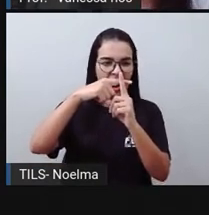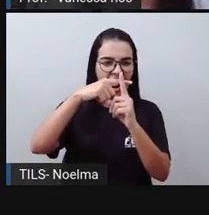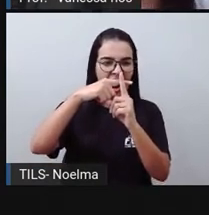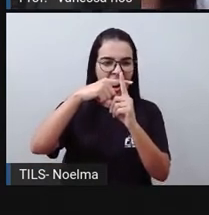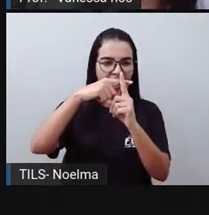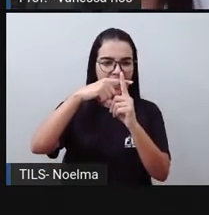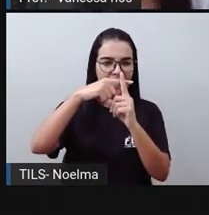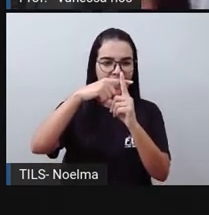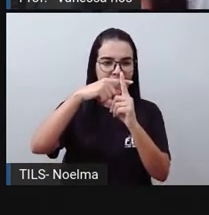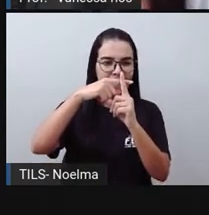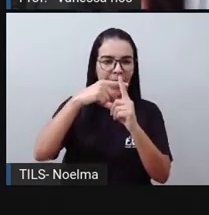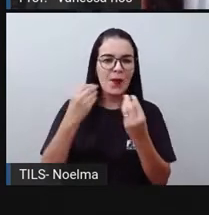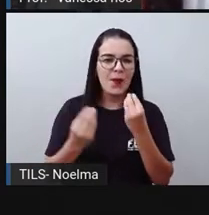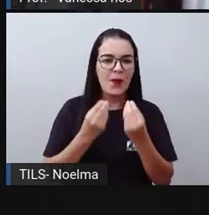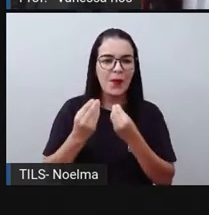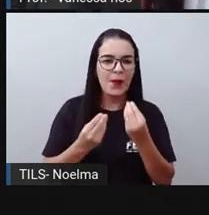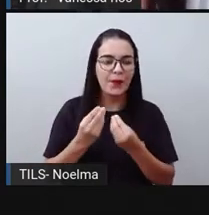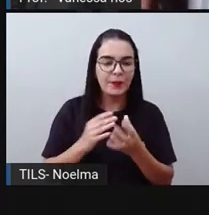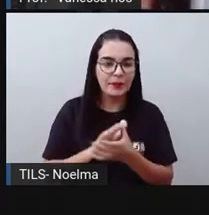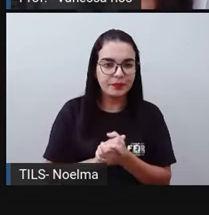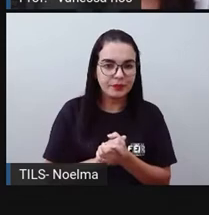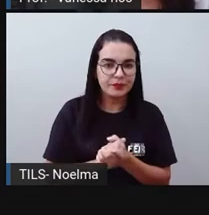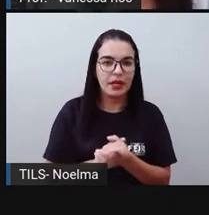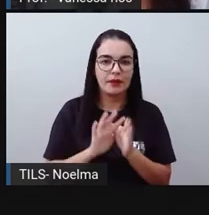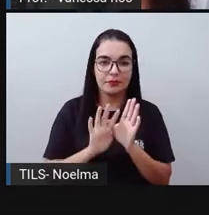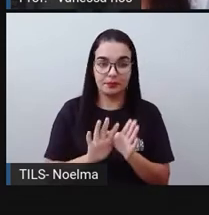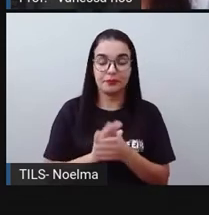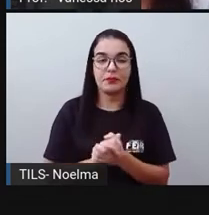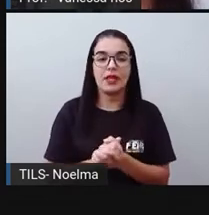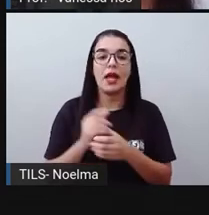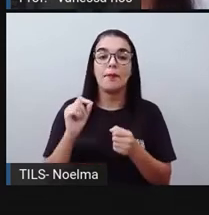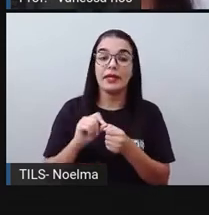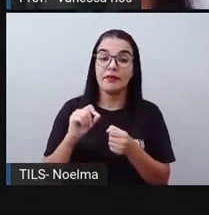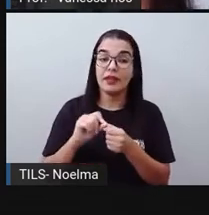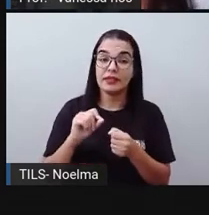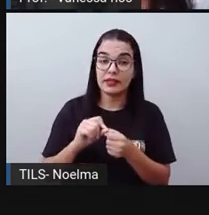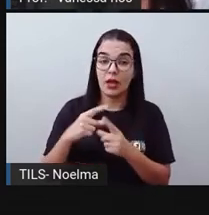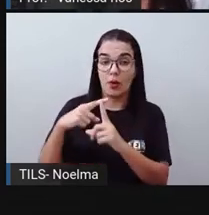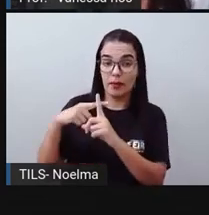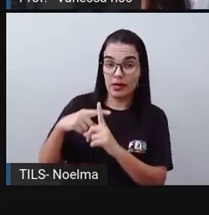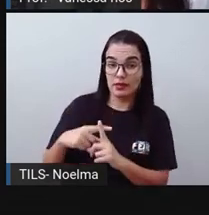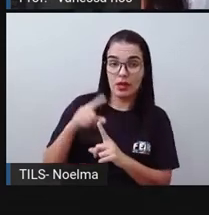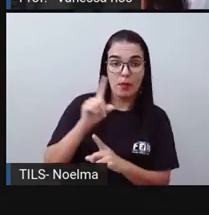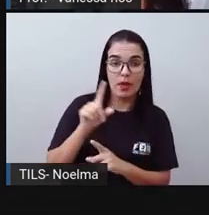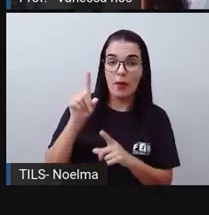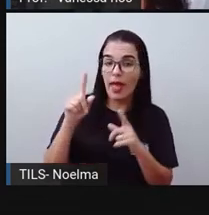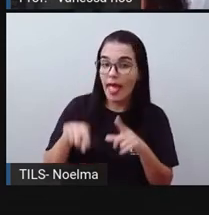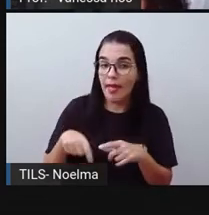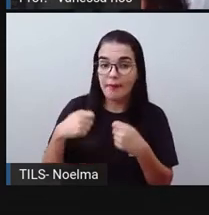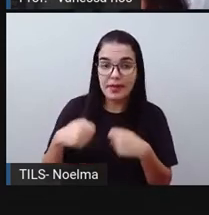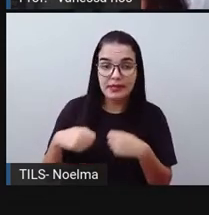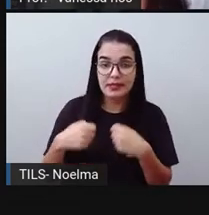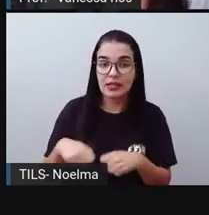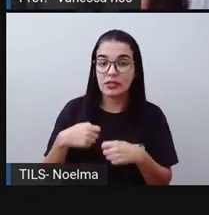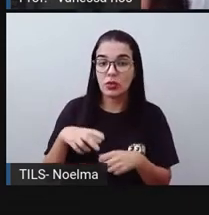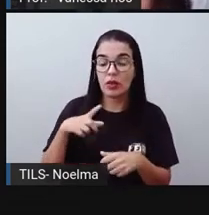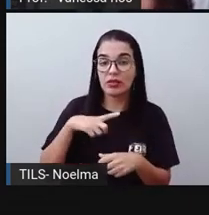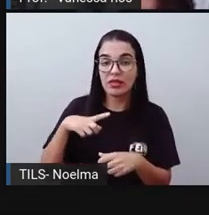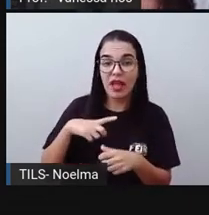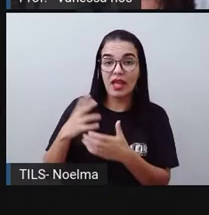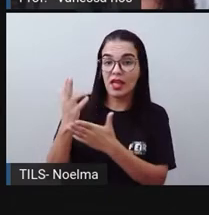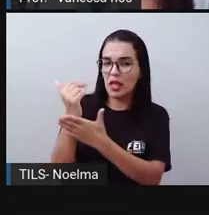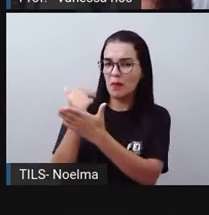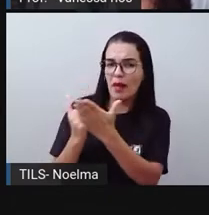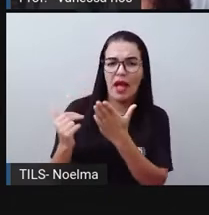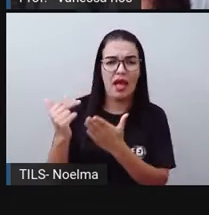a imagens. A imagem aí serviu para ilustrar essa situação problema. Porque imagine aí ter que realizar